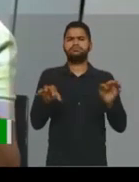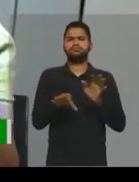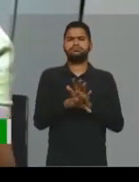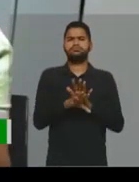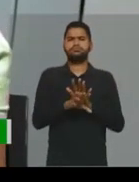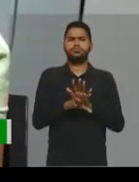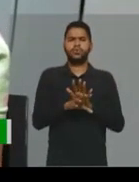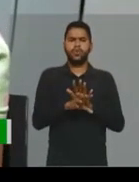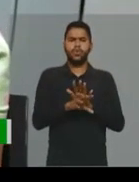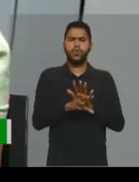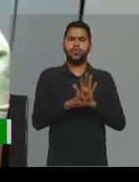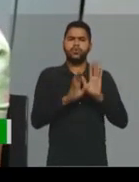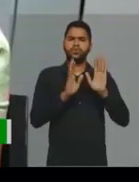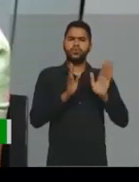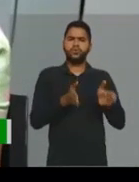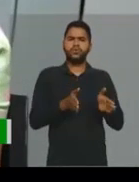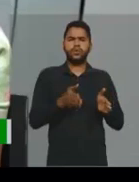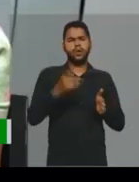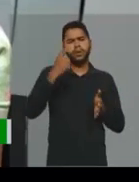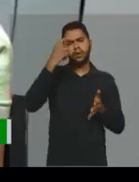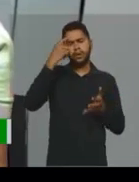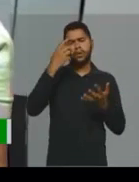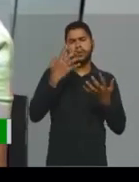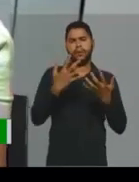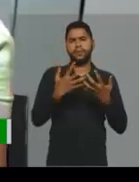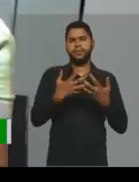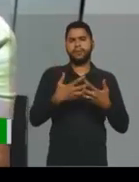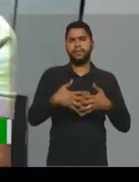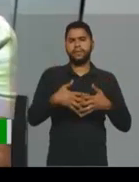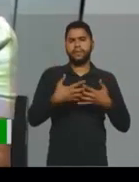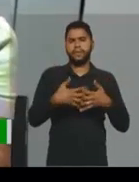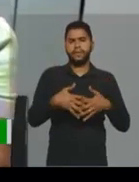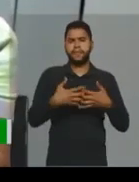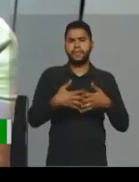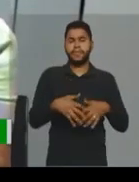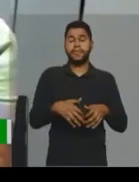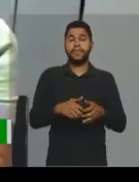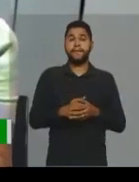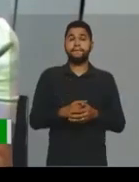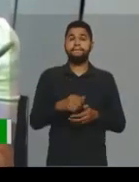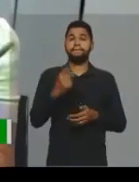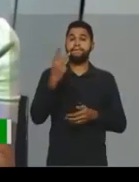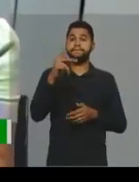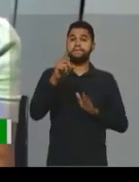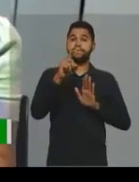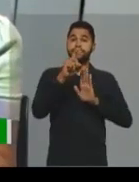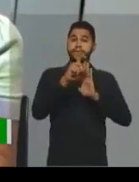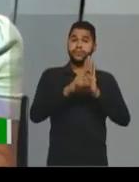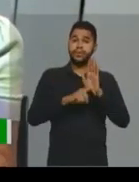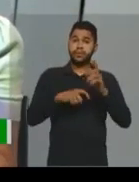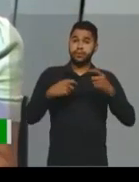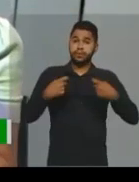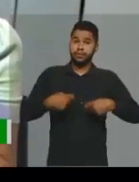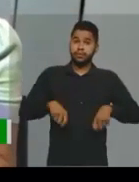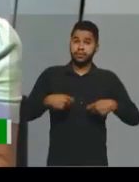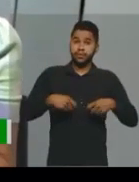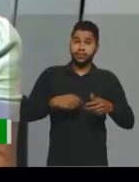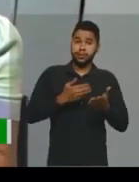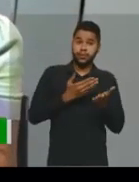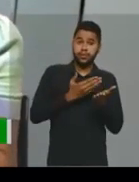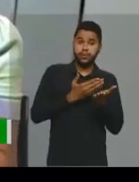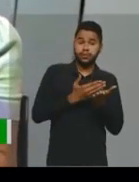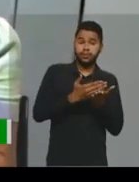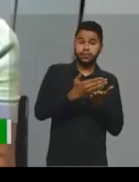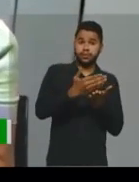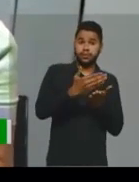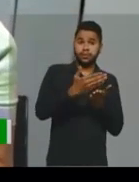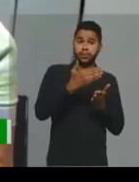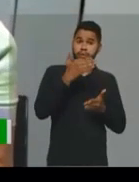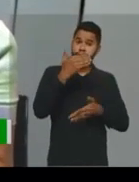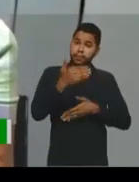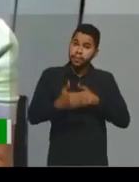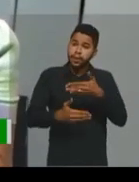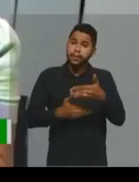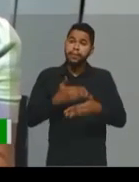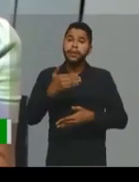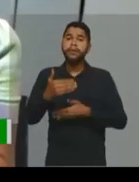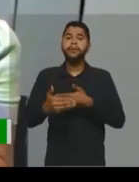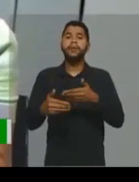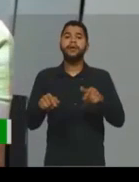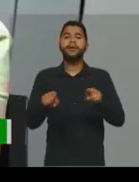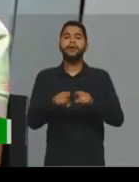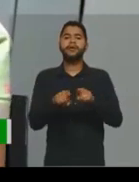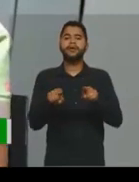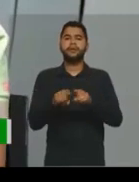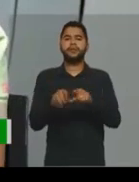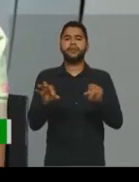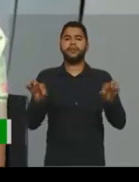concluir o seu pensamento. Então, o seu texto precisa de ter introdução, desenvolvimento